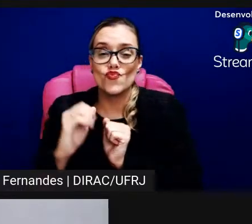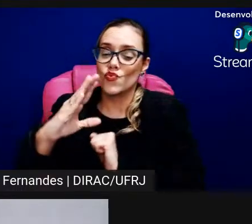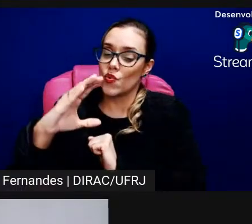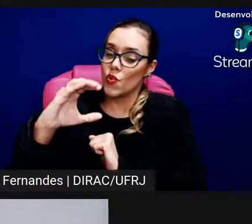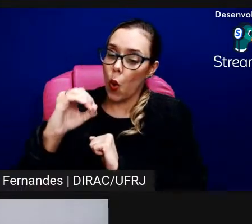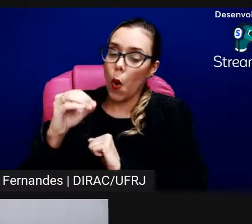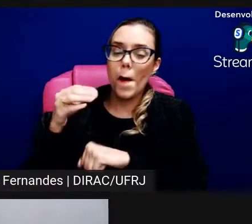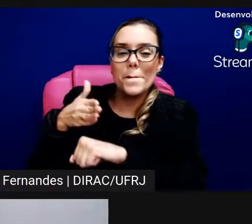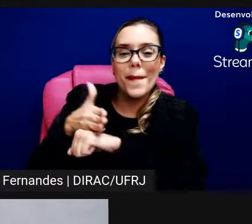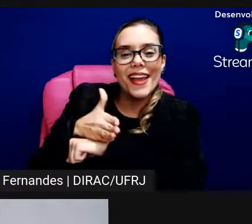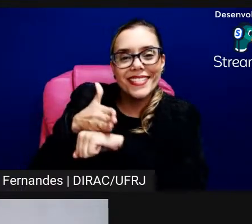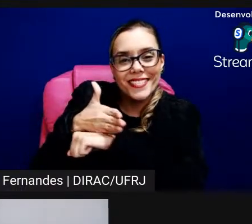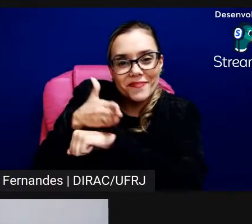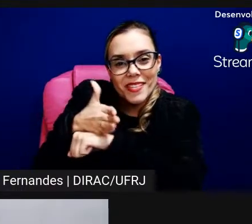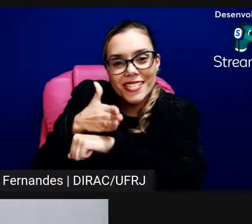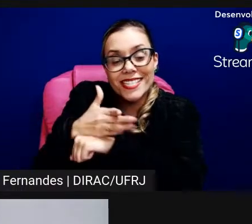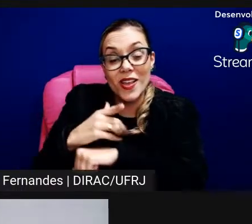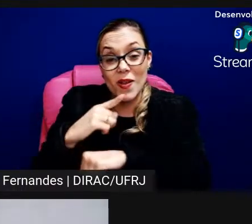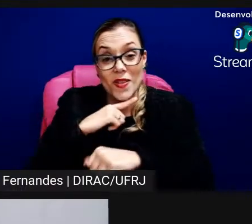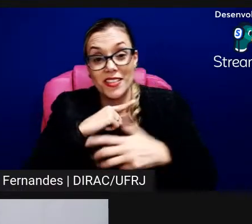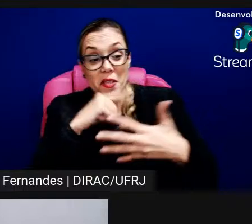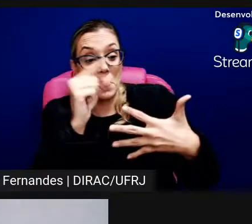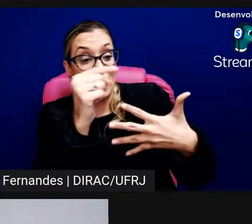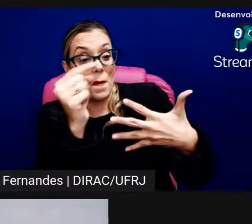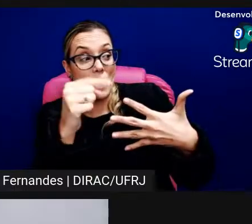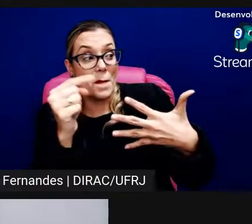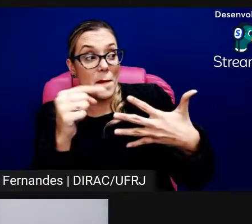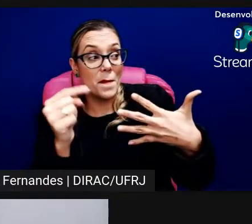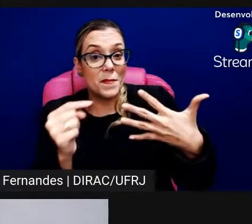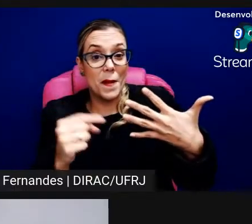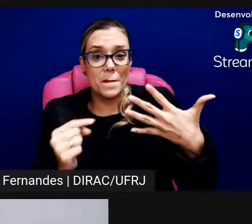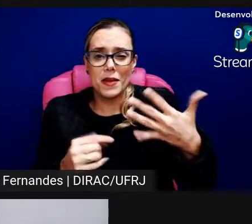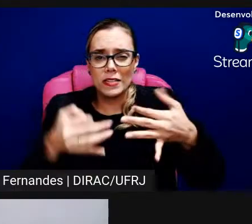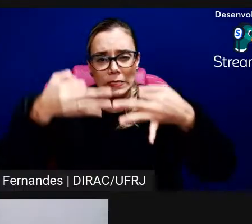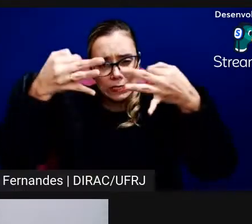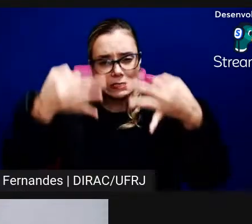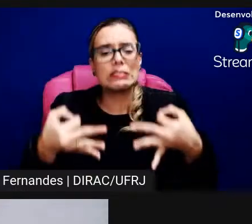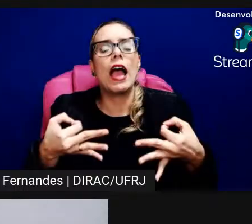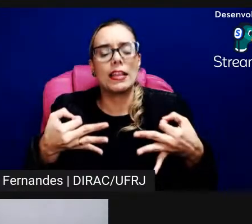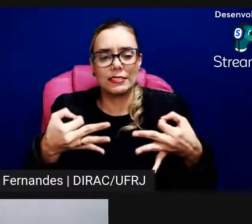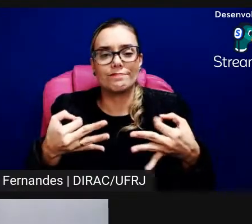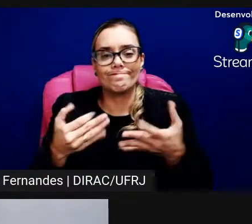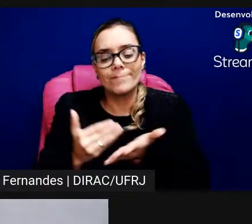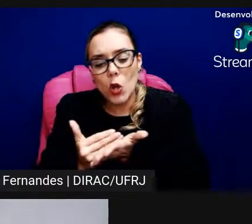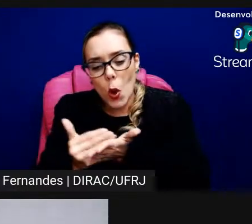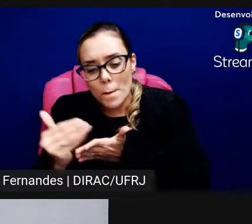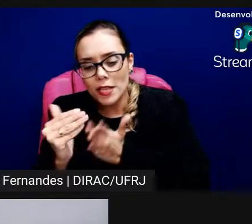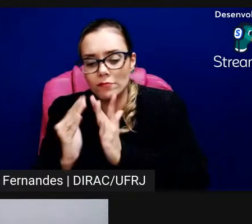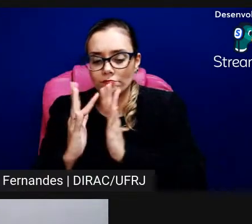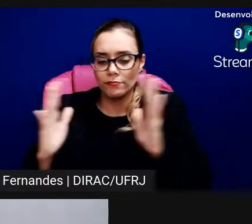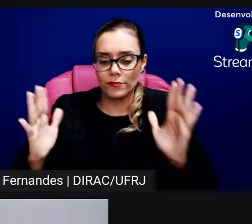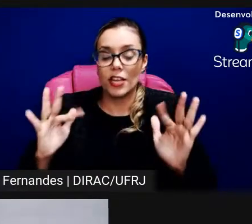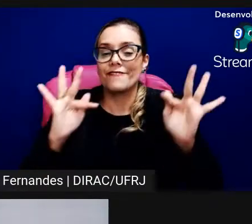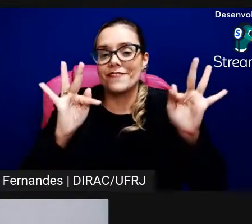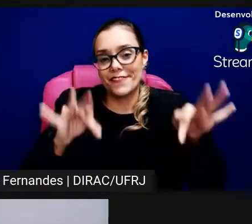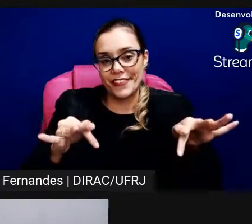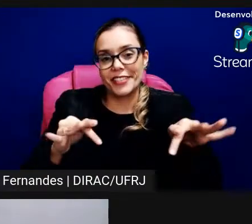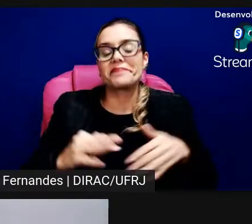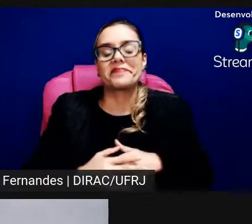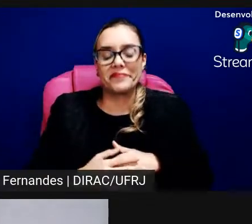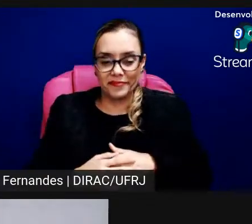definições tão precisas no início e sim no decorrer, sabe, então eu acho que